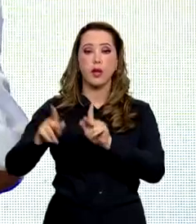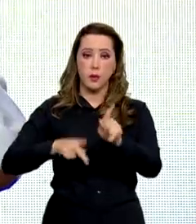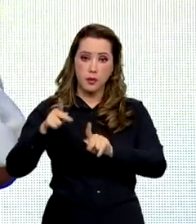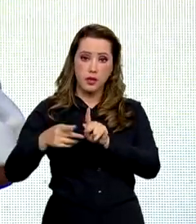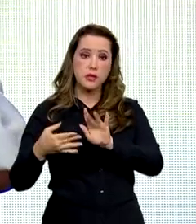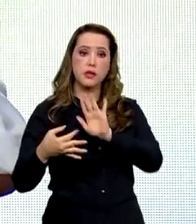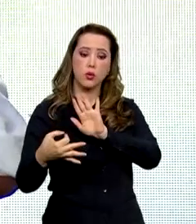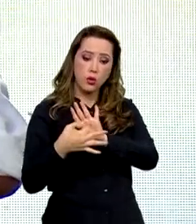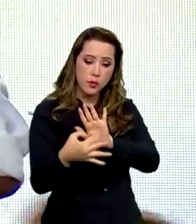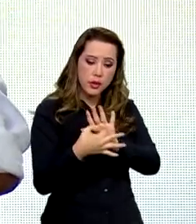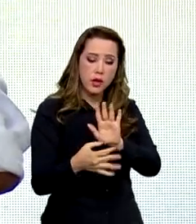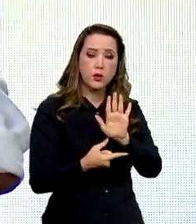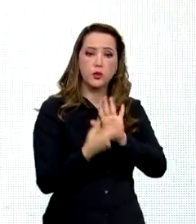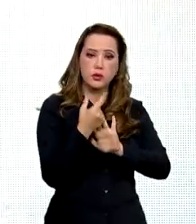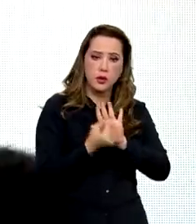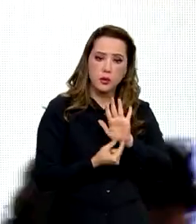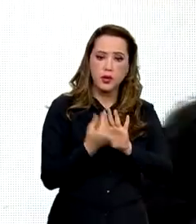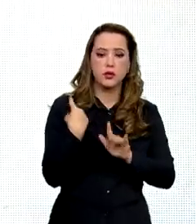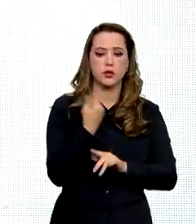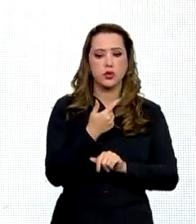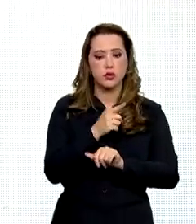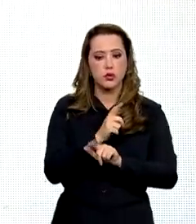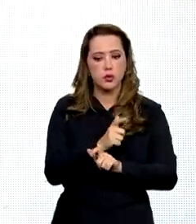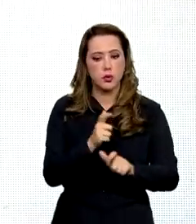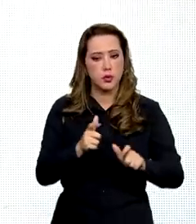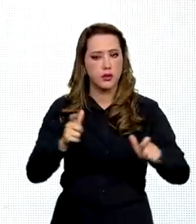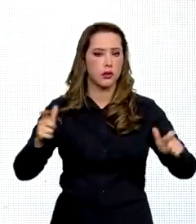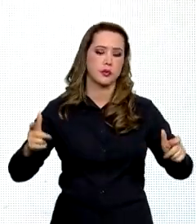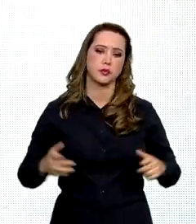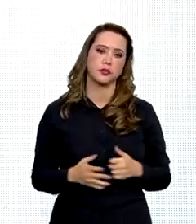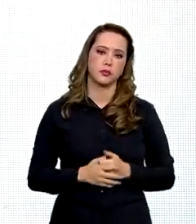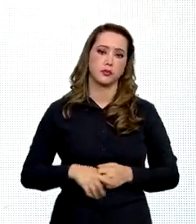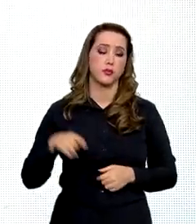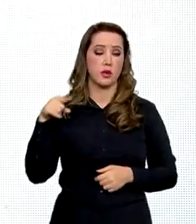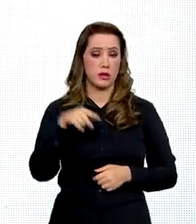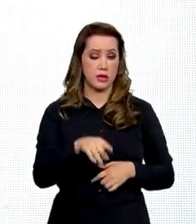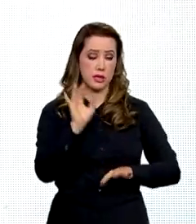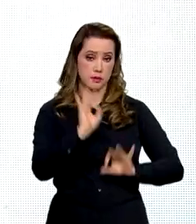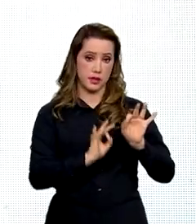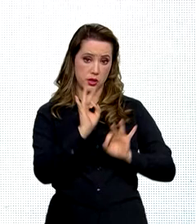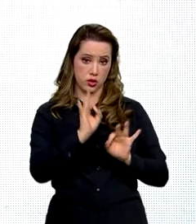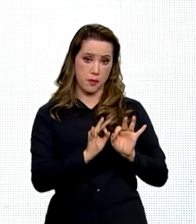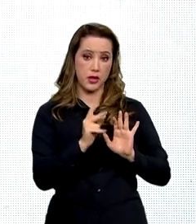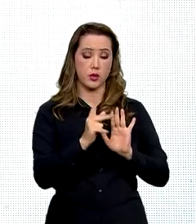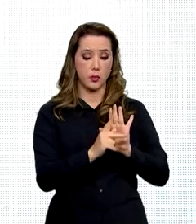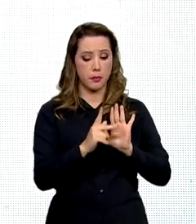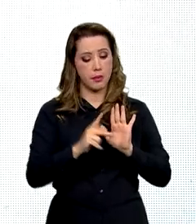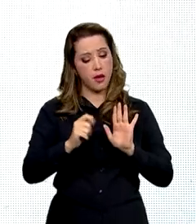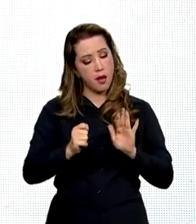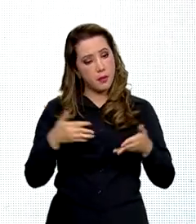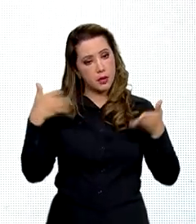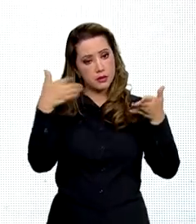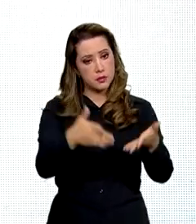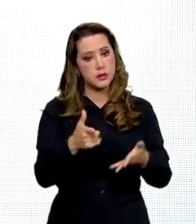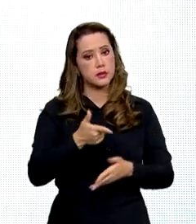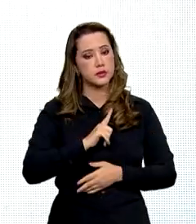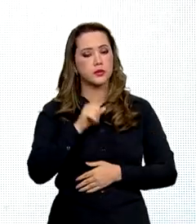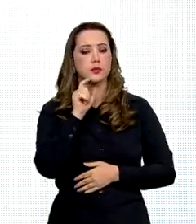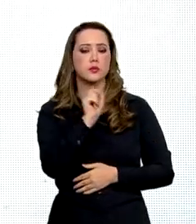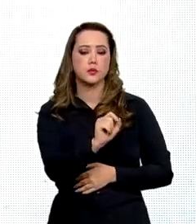gente conseguiu ampliar esse horizonte. Nesse planejamento participativo, ele tem